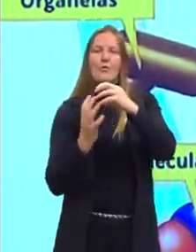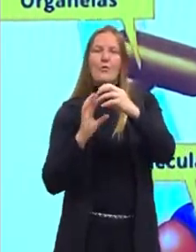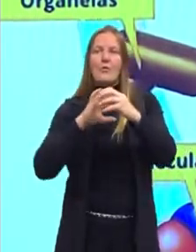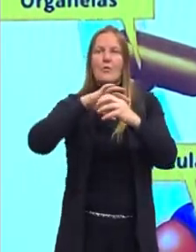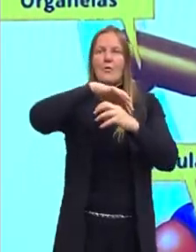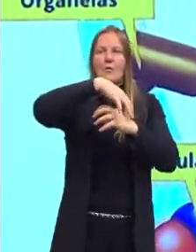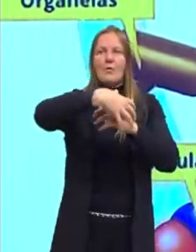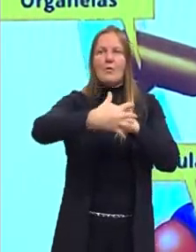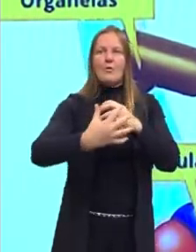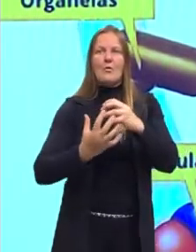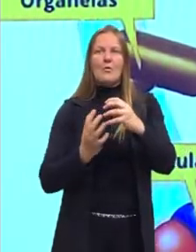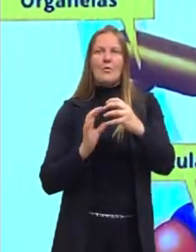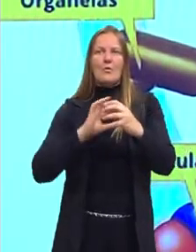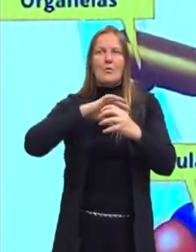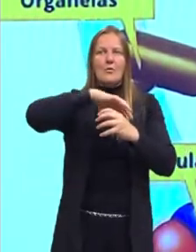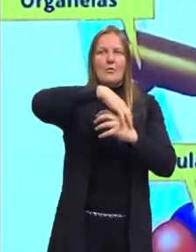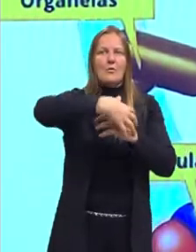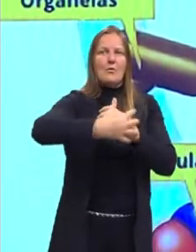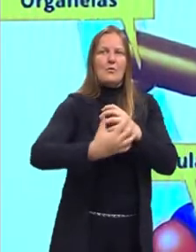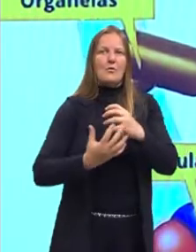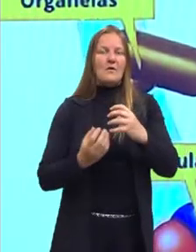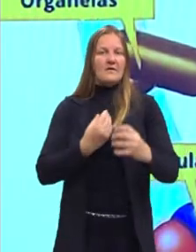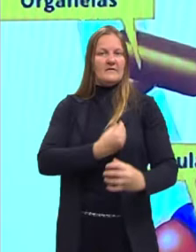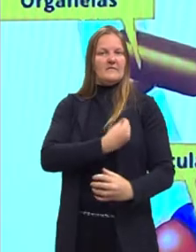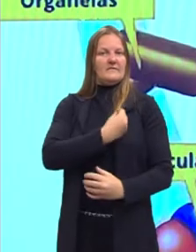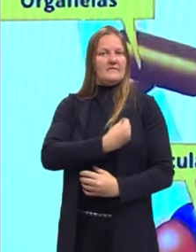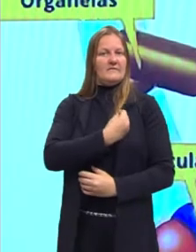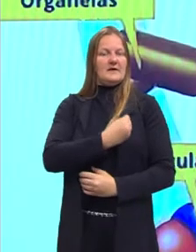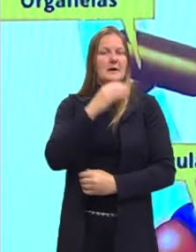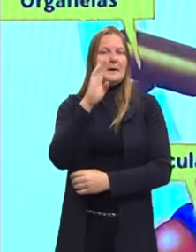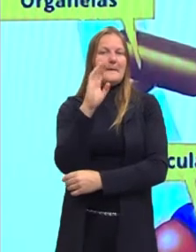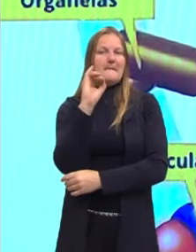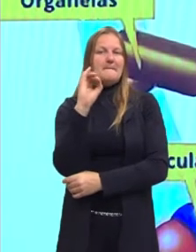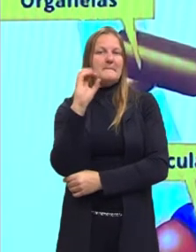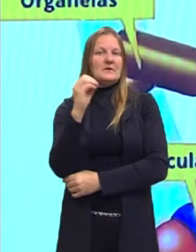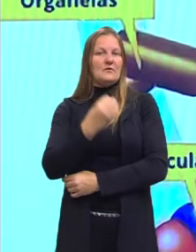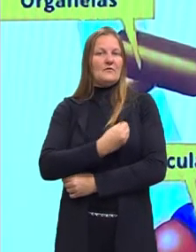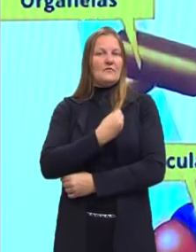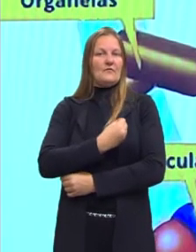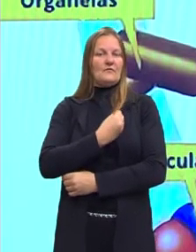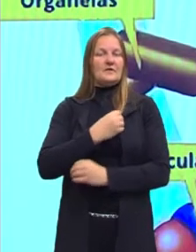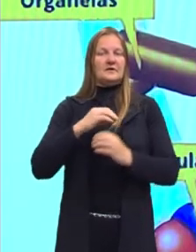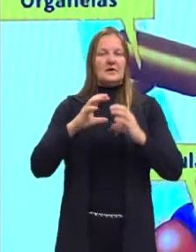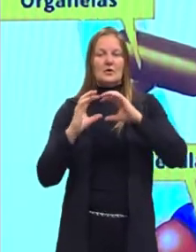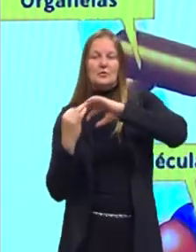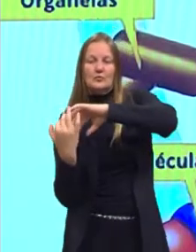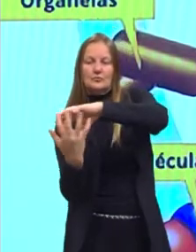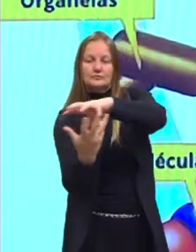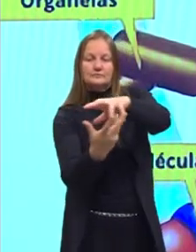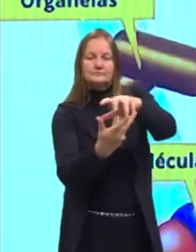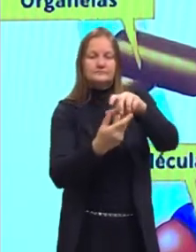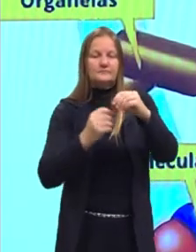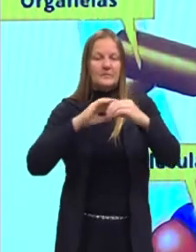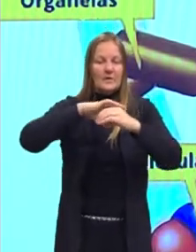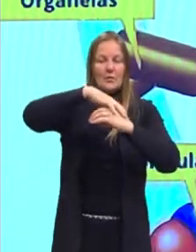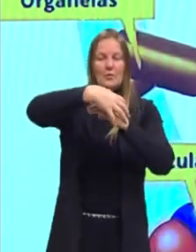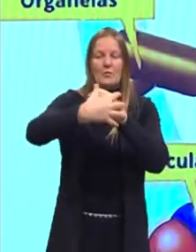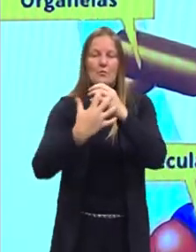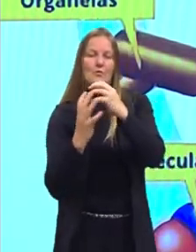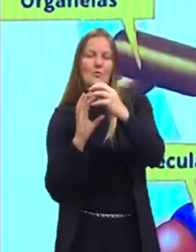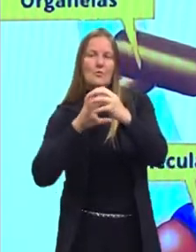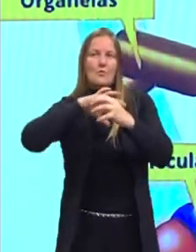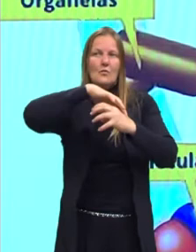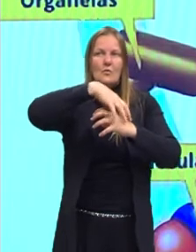planeta, que tem a vida, bio, né? Que refere-se à vida. Então, todo lugar no planeta que tem a vida